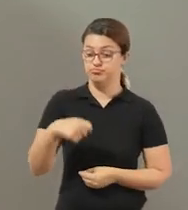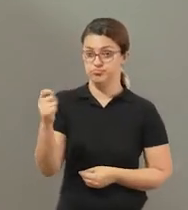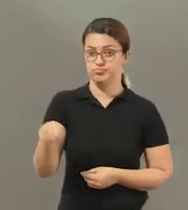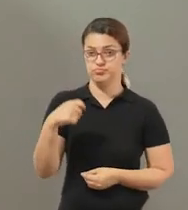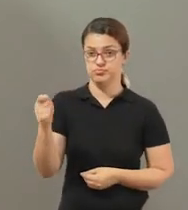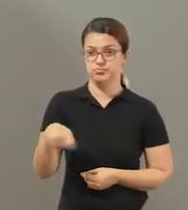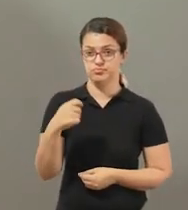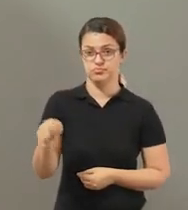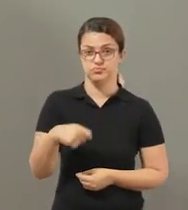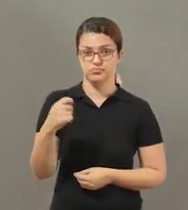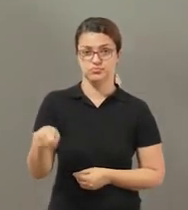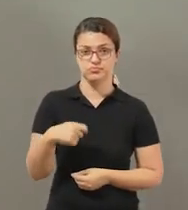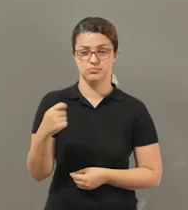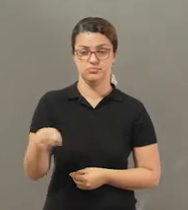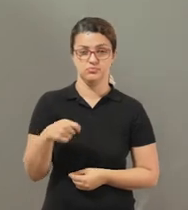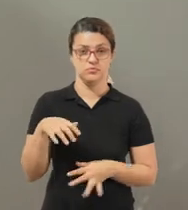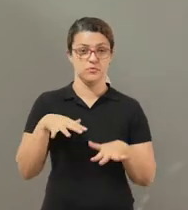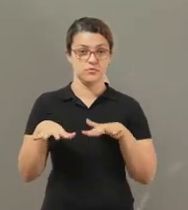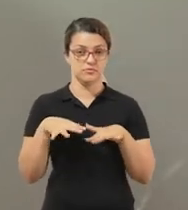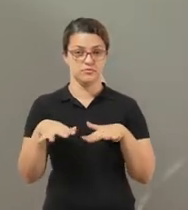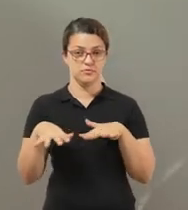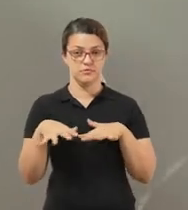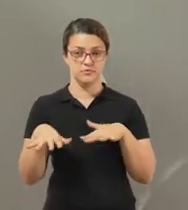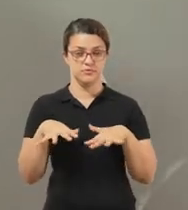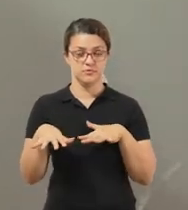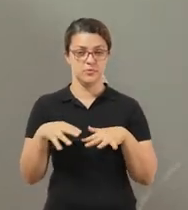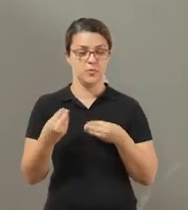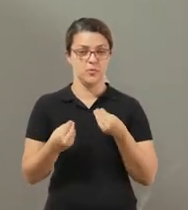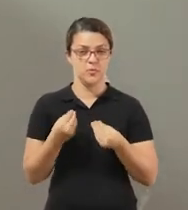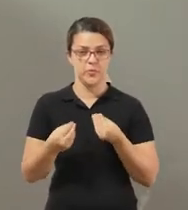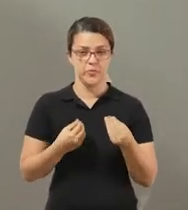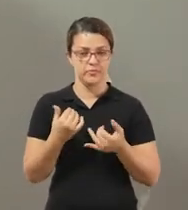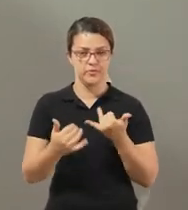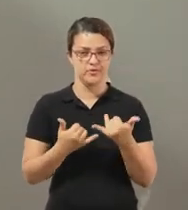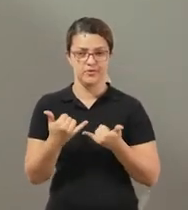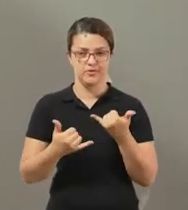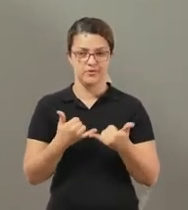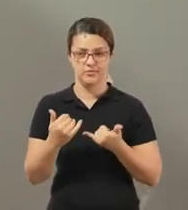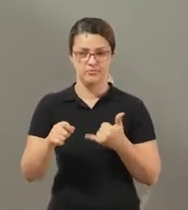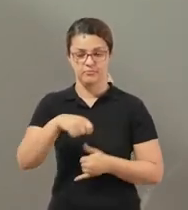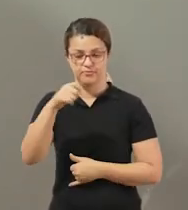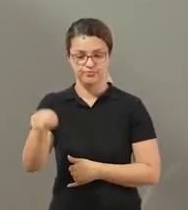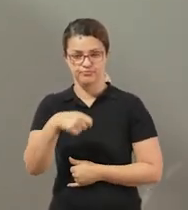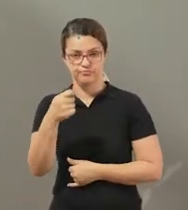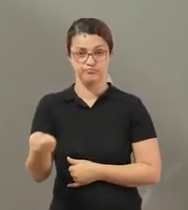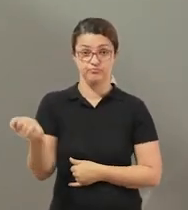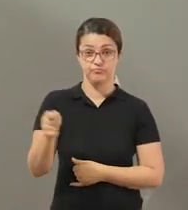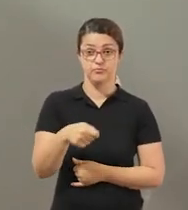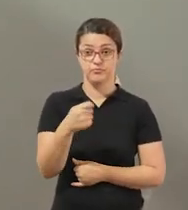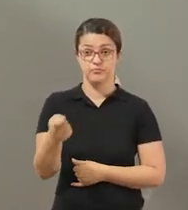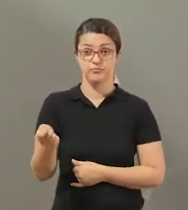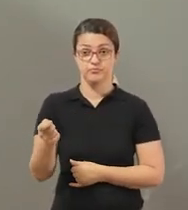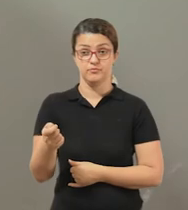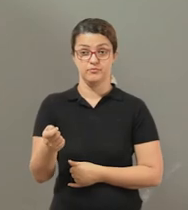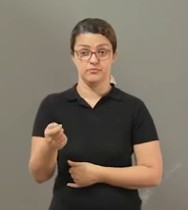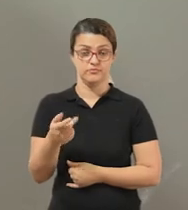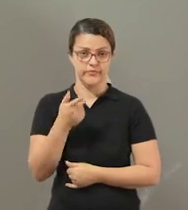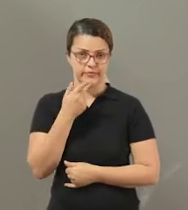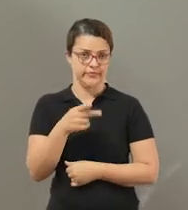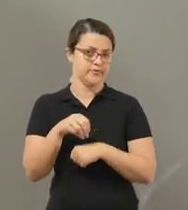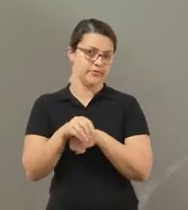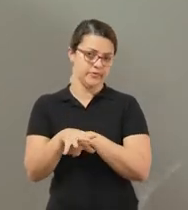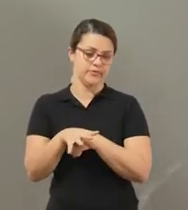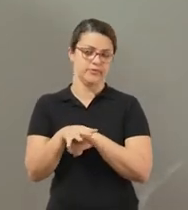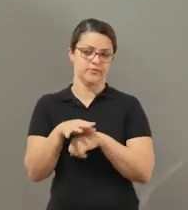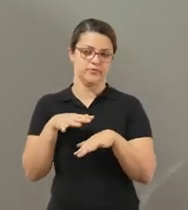brinca? A gente vai sugerir agora Eu vou mostrar para vocês algumas posições De como que a gente pode brincar com o barangandão Tá bom? Umas